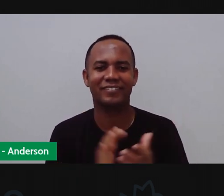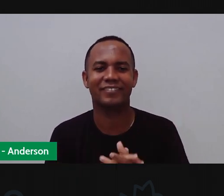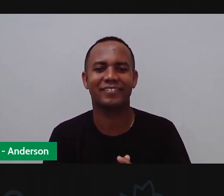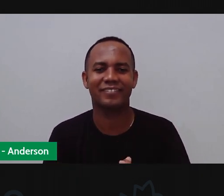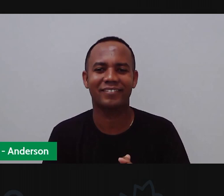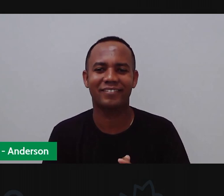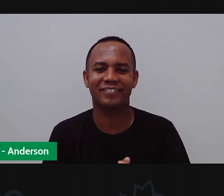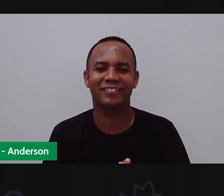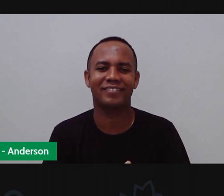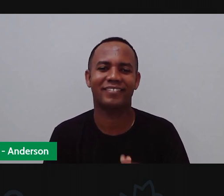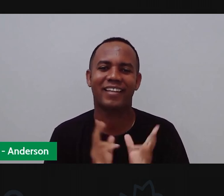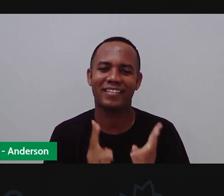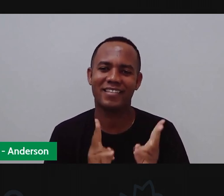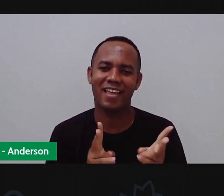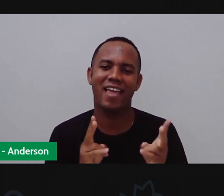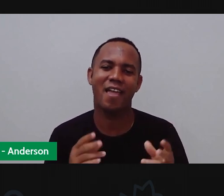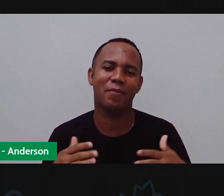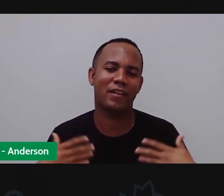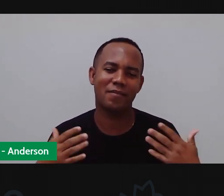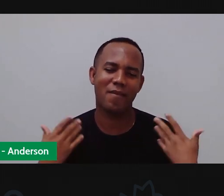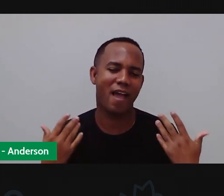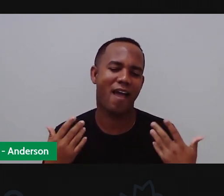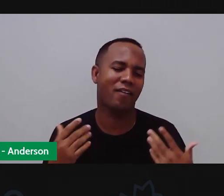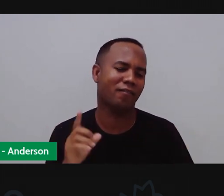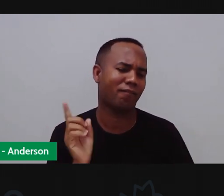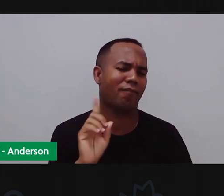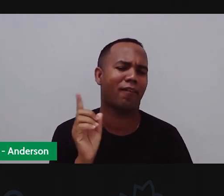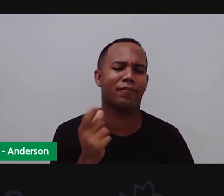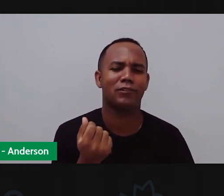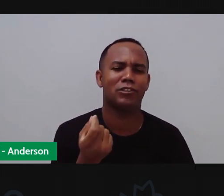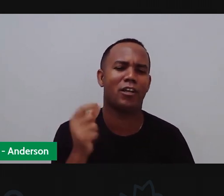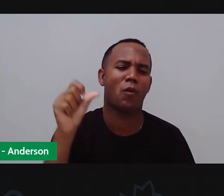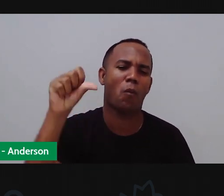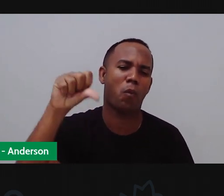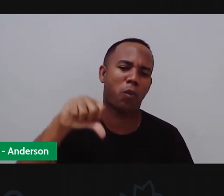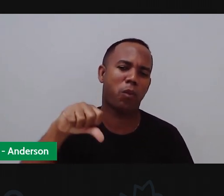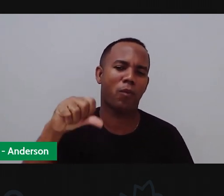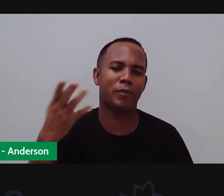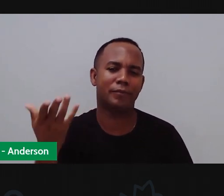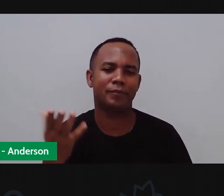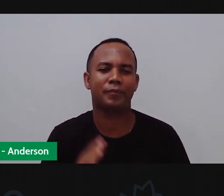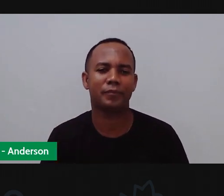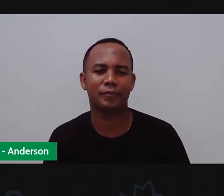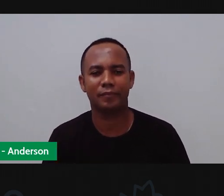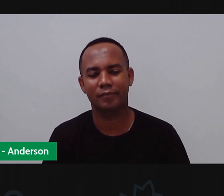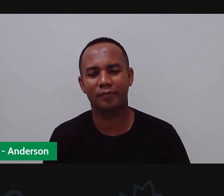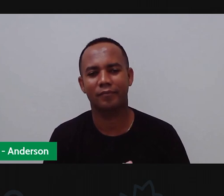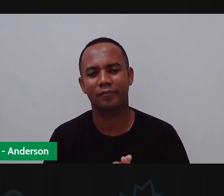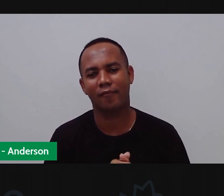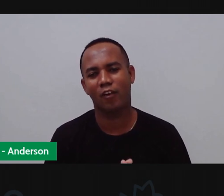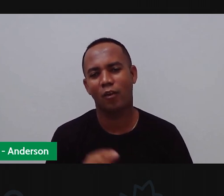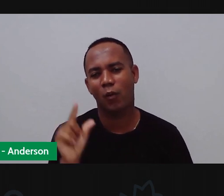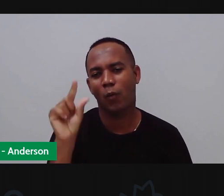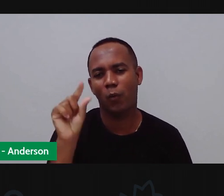Anderson tá animado. A pessoa ganha na mega-sena, ela fica sempre animada, gente. Então vamos lá? Não!